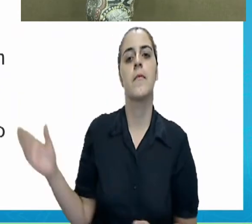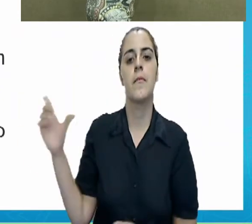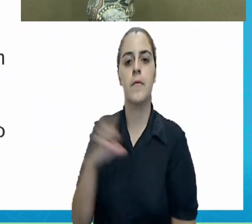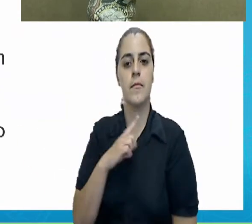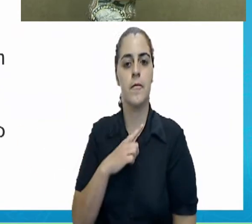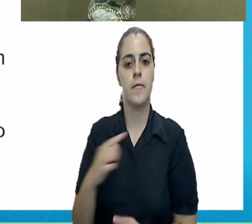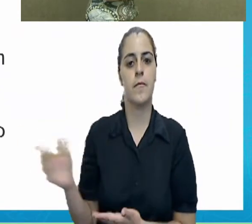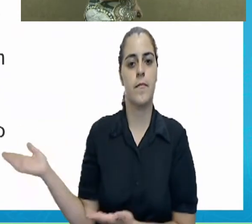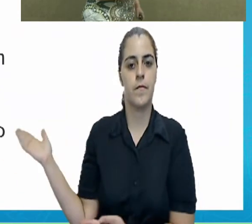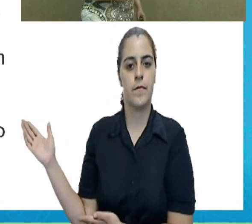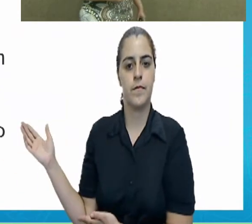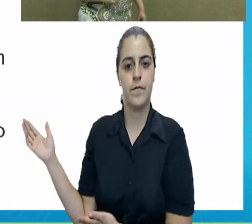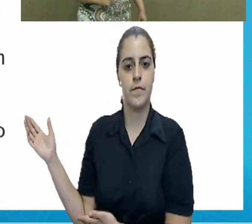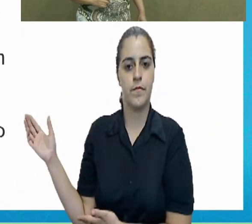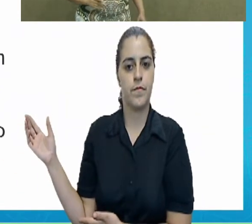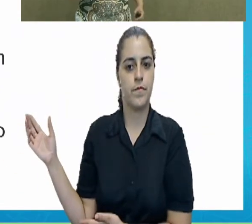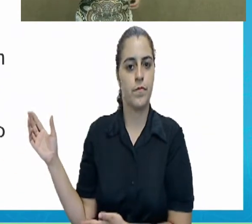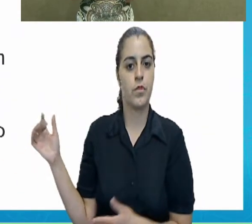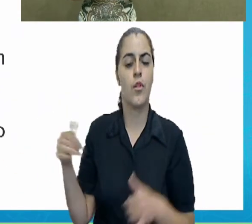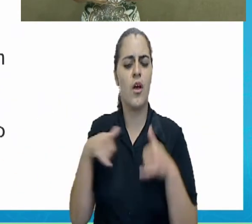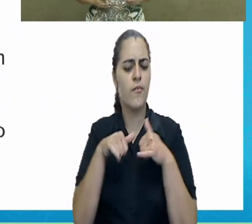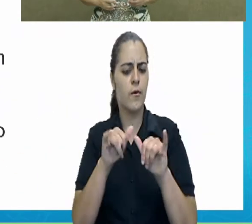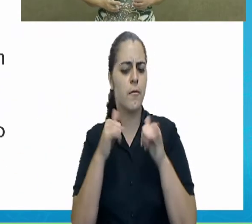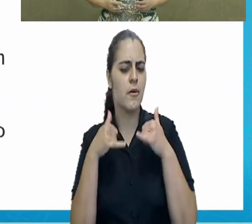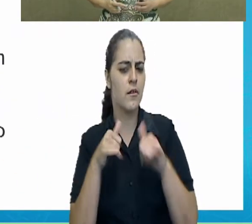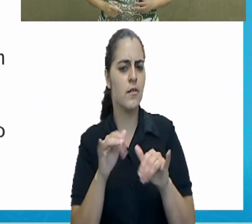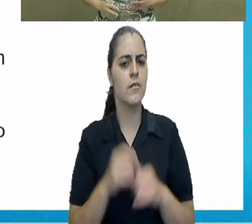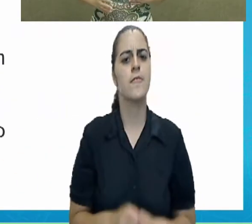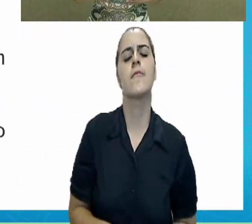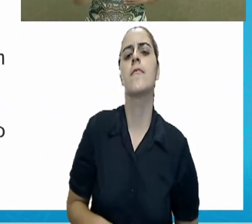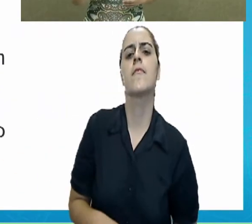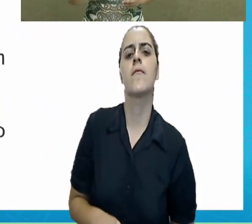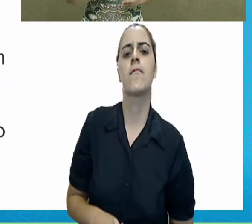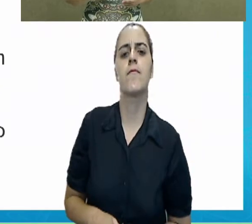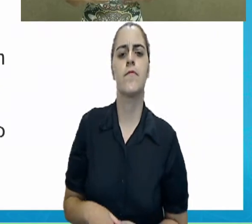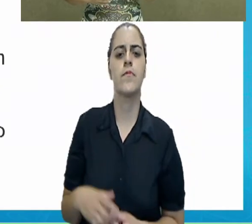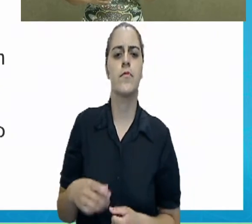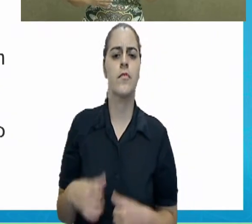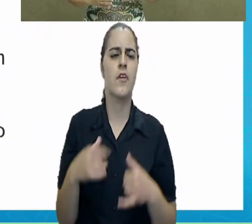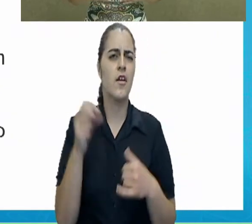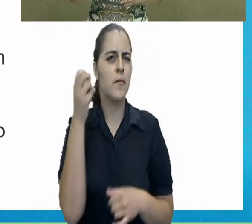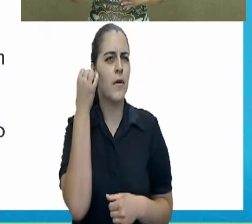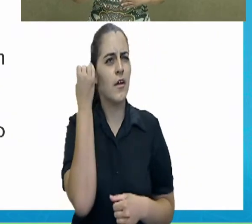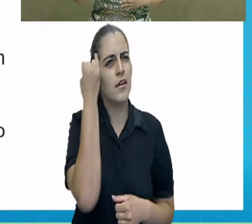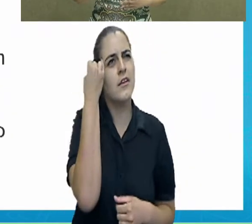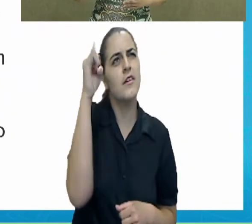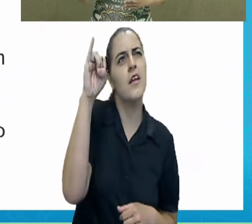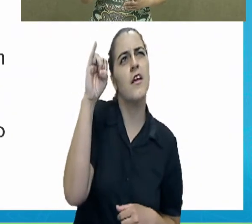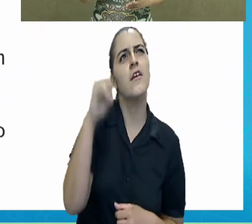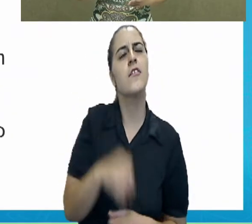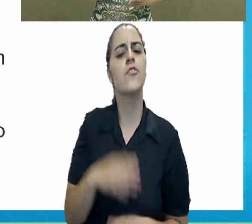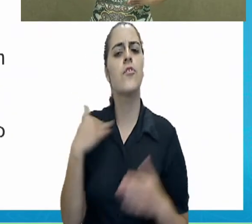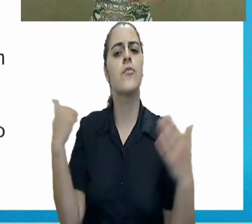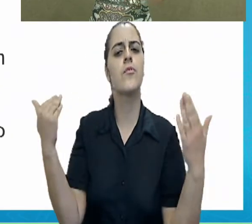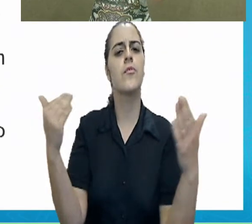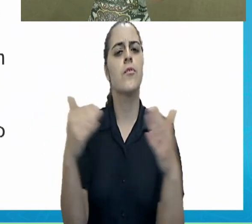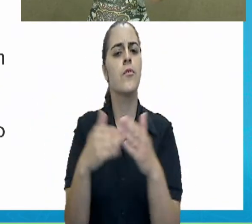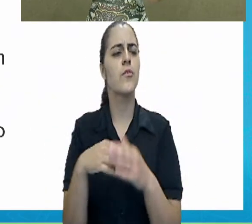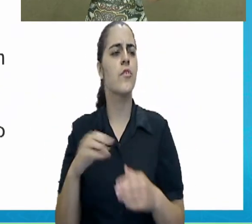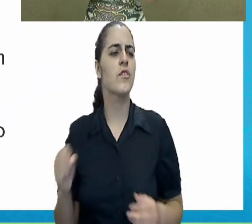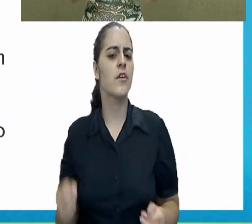aqui o lead da notícia. O que faz o quê? O que dá uma ideia para a gente de todo o